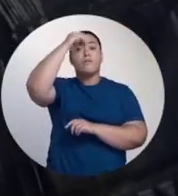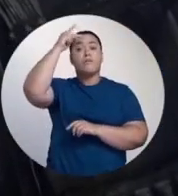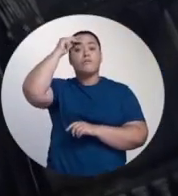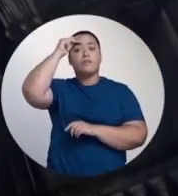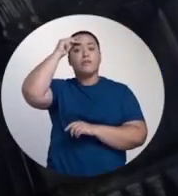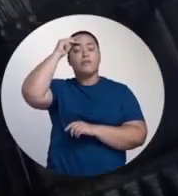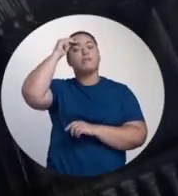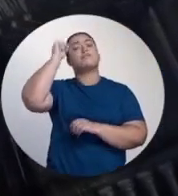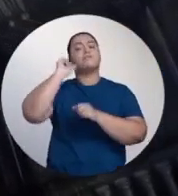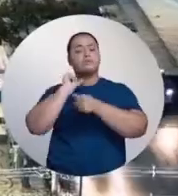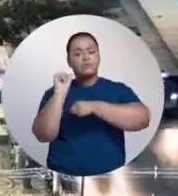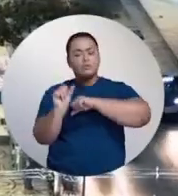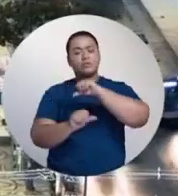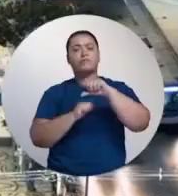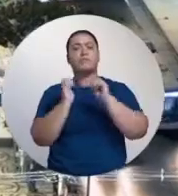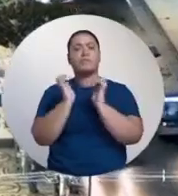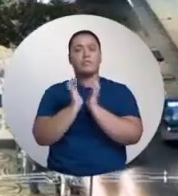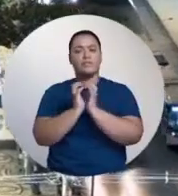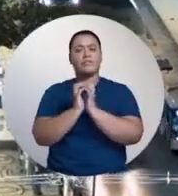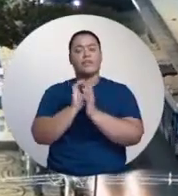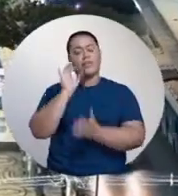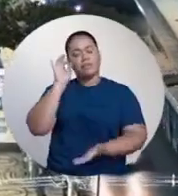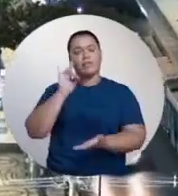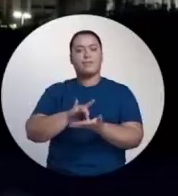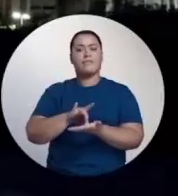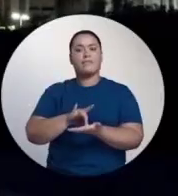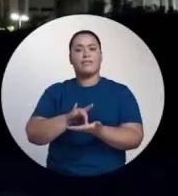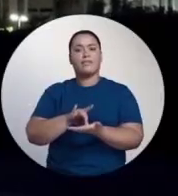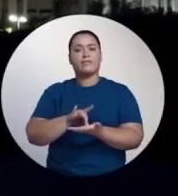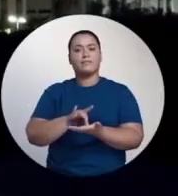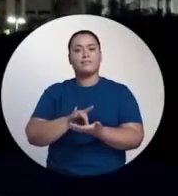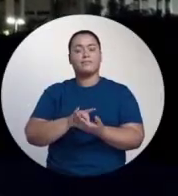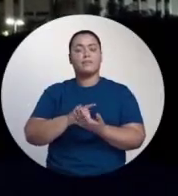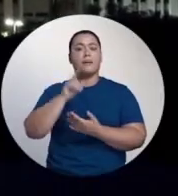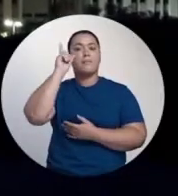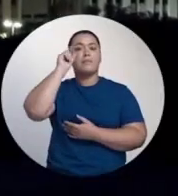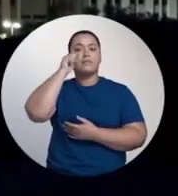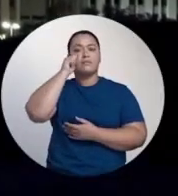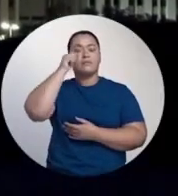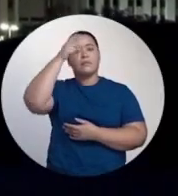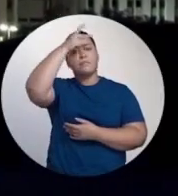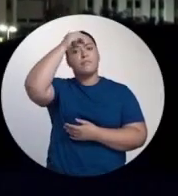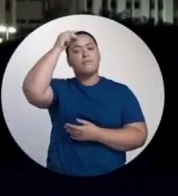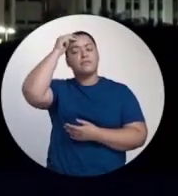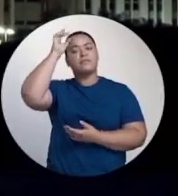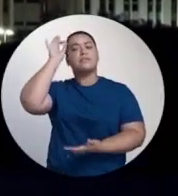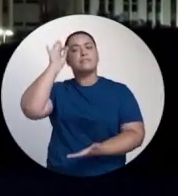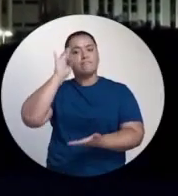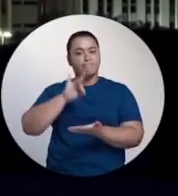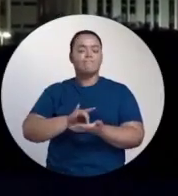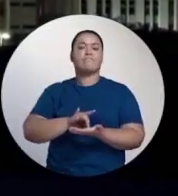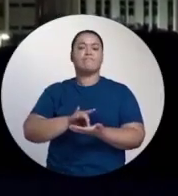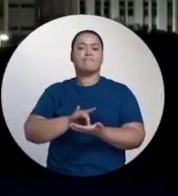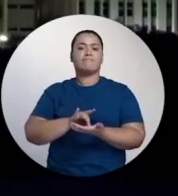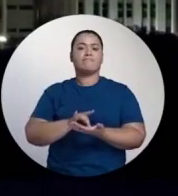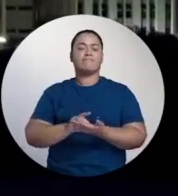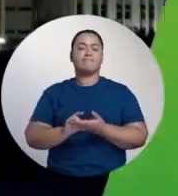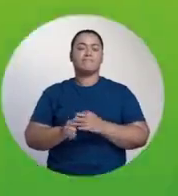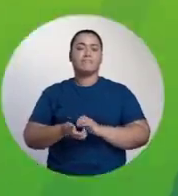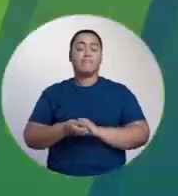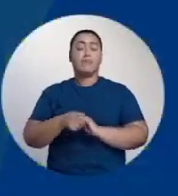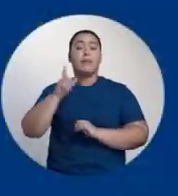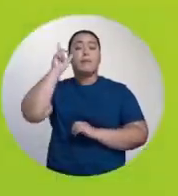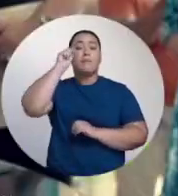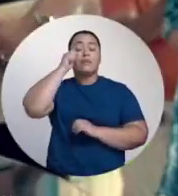prefeito Que vai transformar O Recife De verdade Mendonça Prefeito De verdade